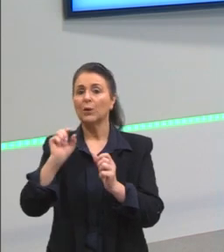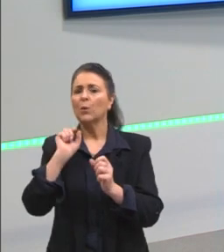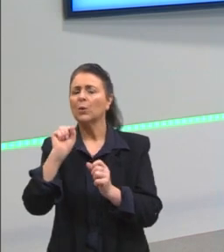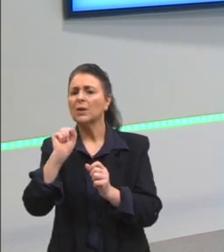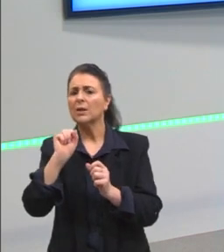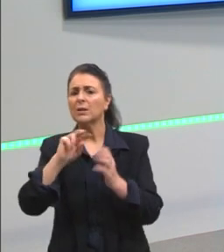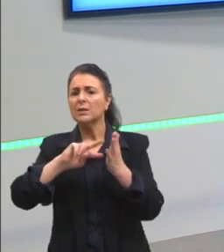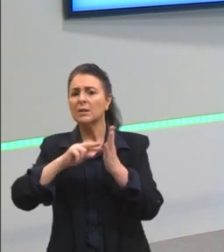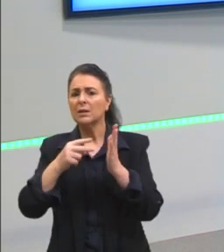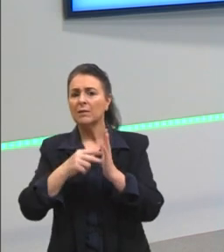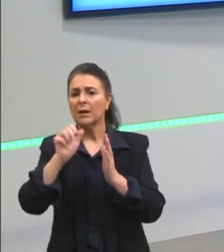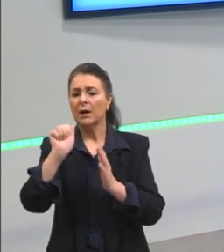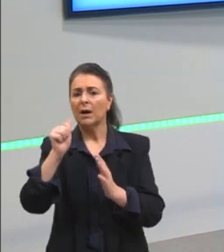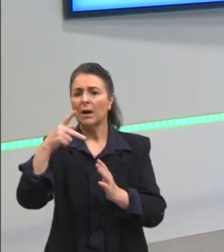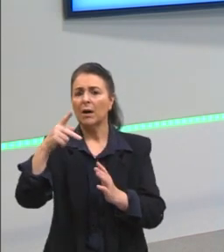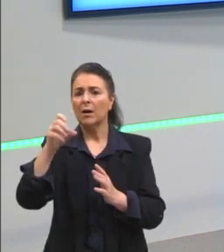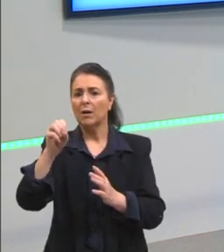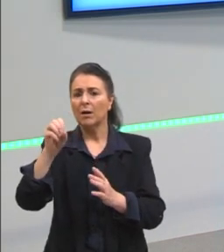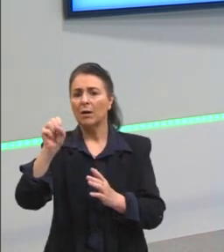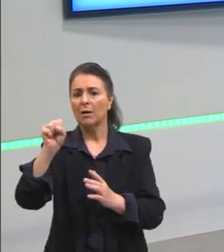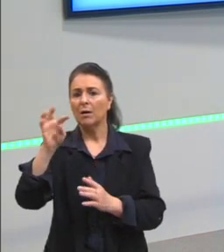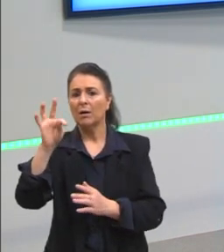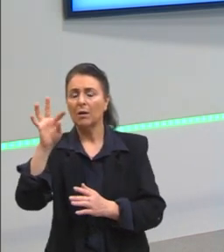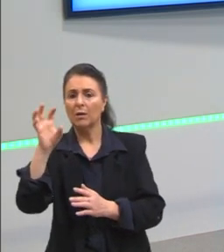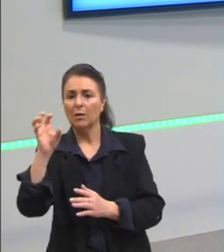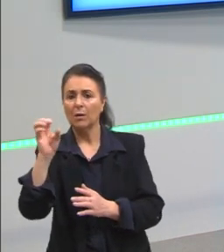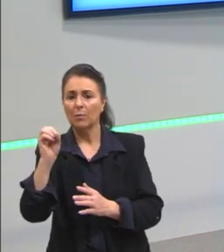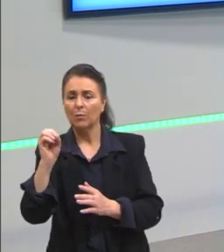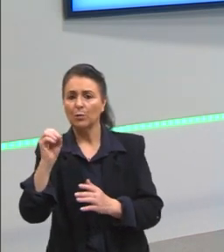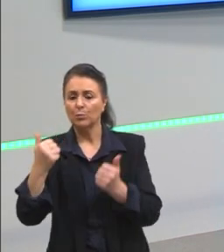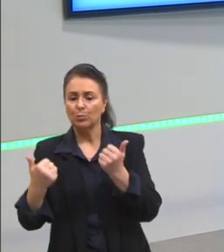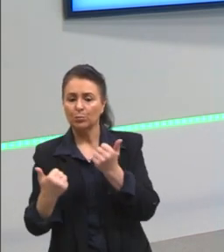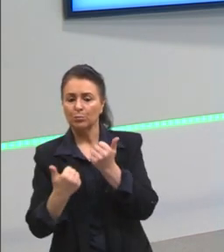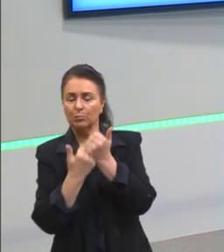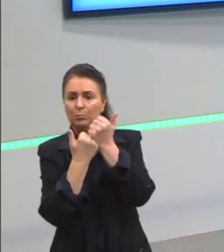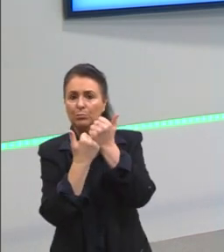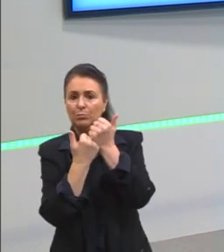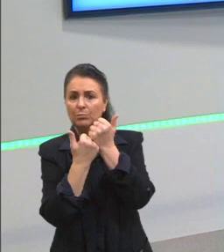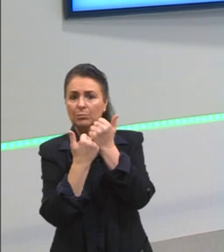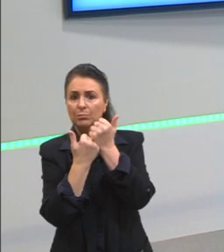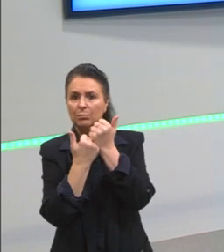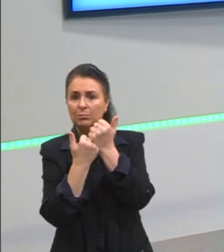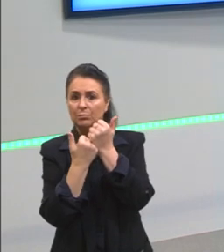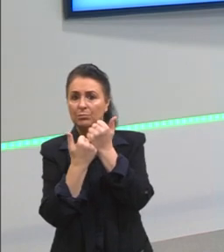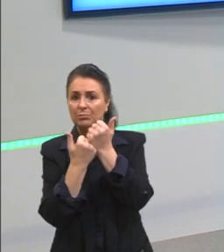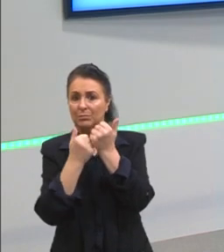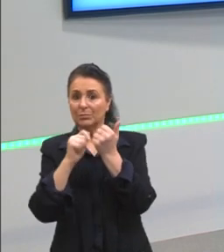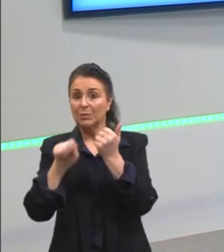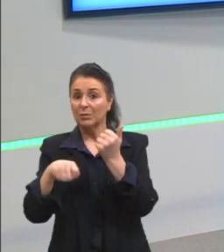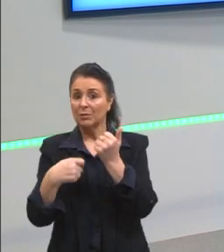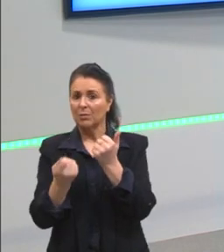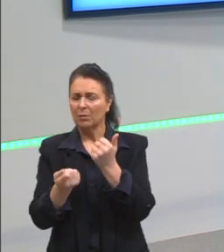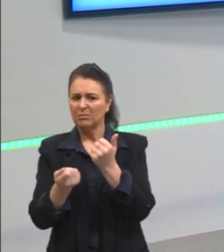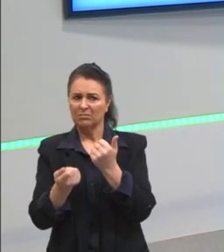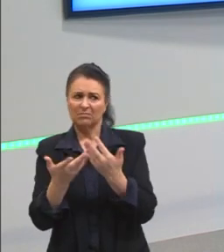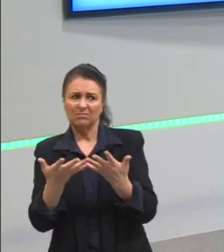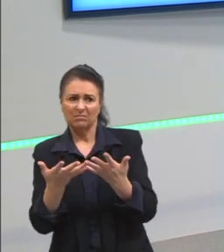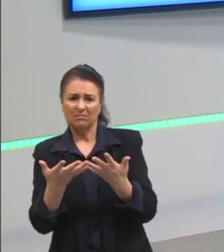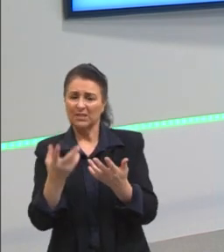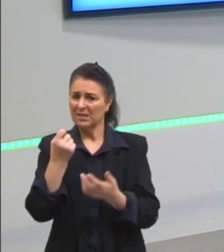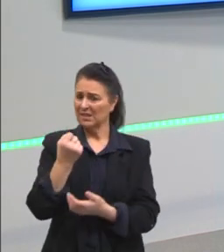aposto? E o aposto, gente, ele pode parecer um termo meio bobo da